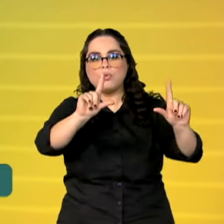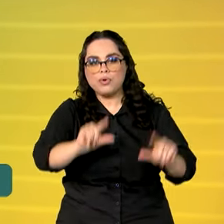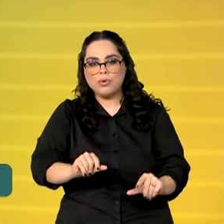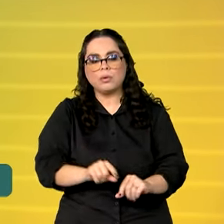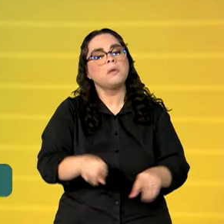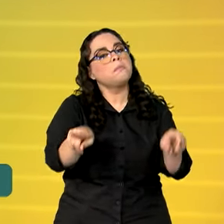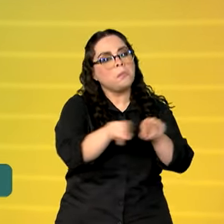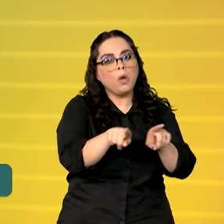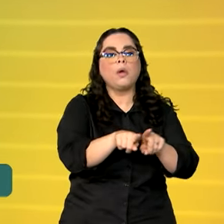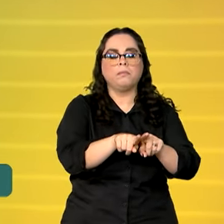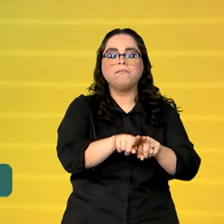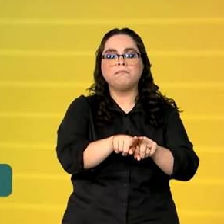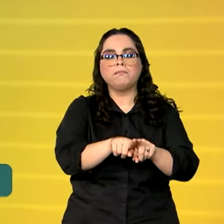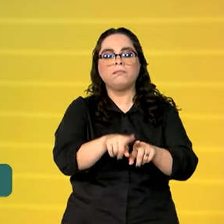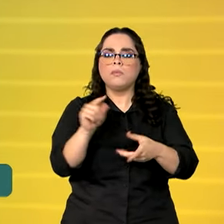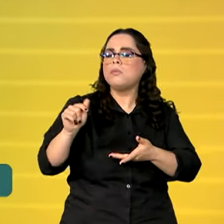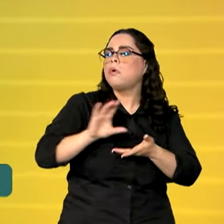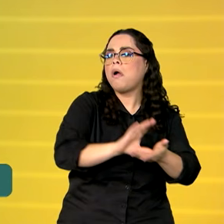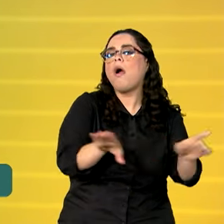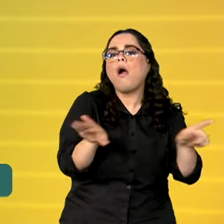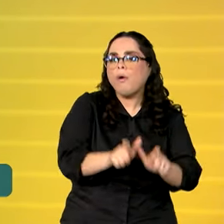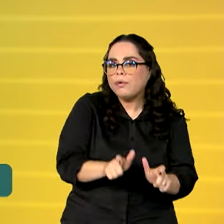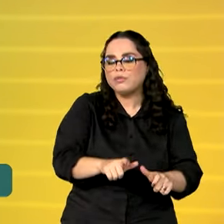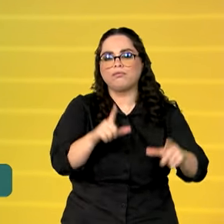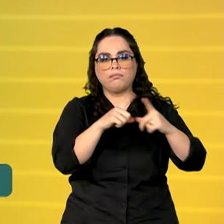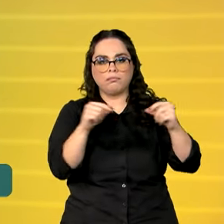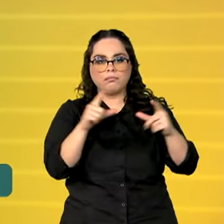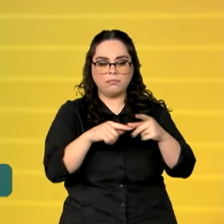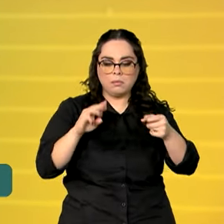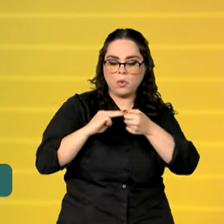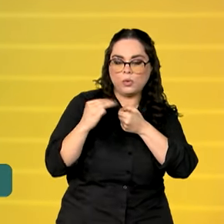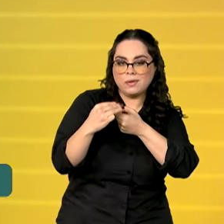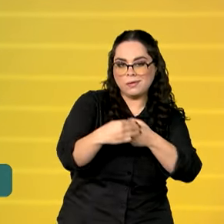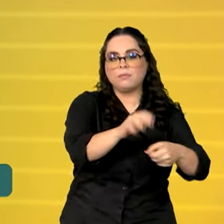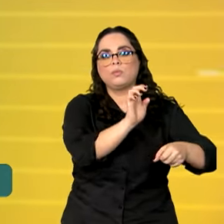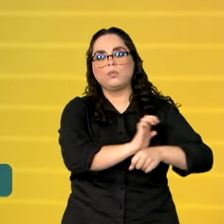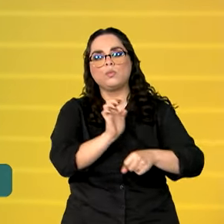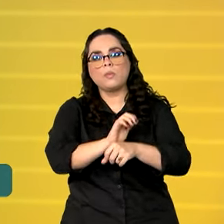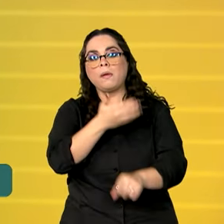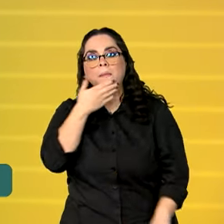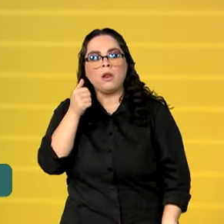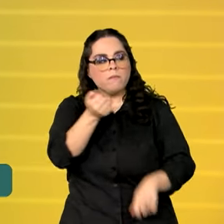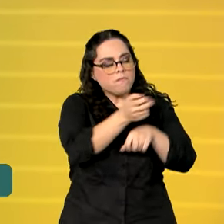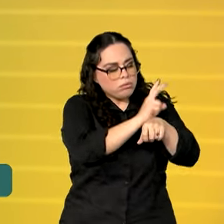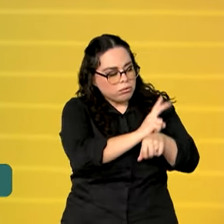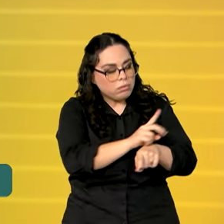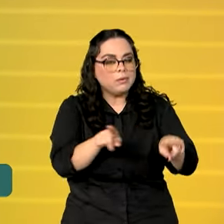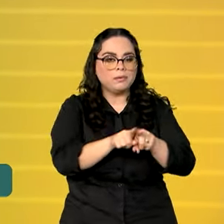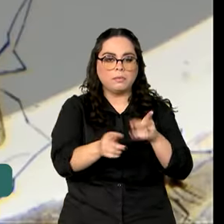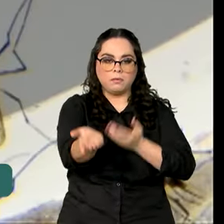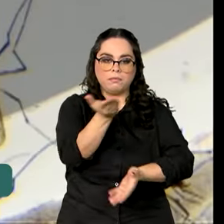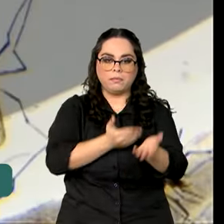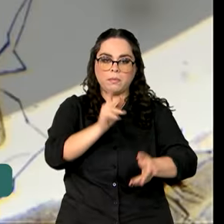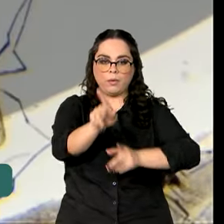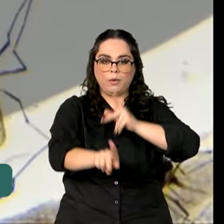municípios e pelo DF para reforçar as ações de vigilância e melhorar o atendimento à população.